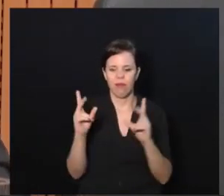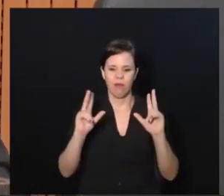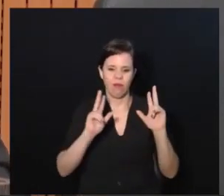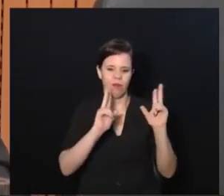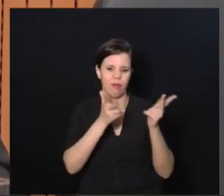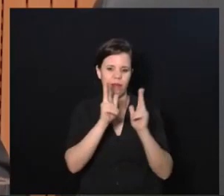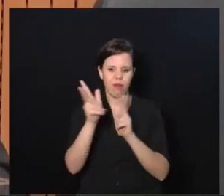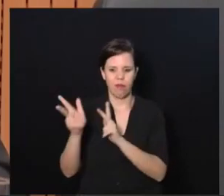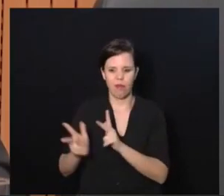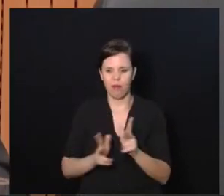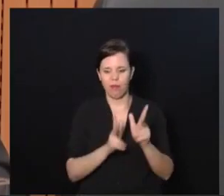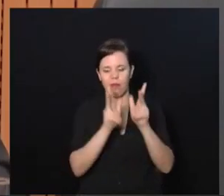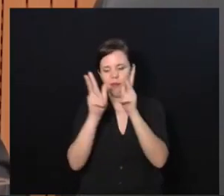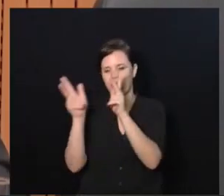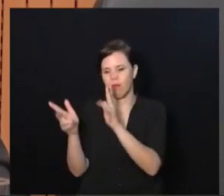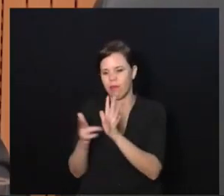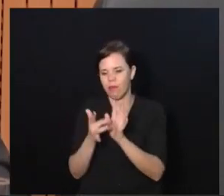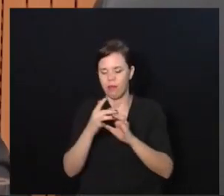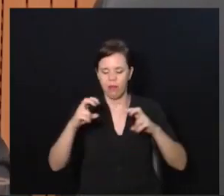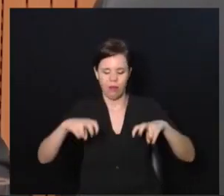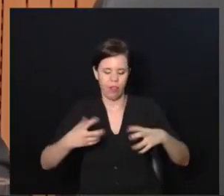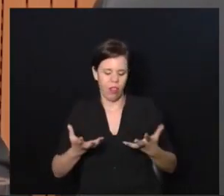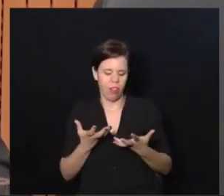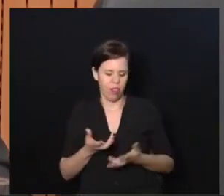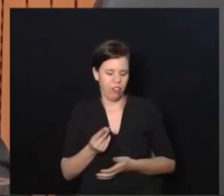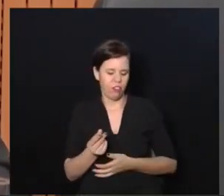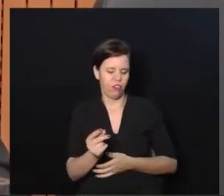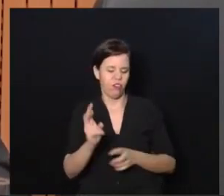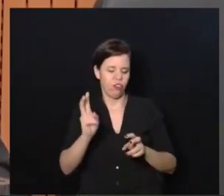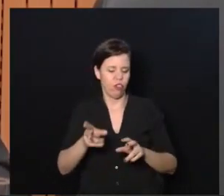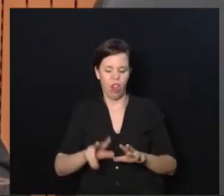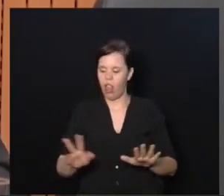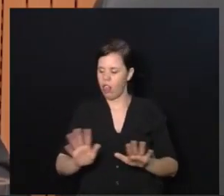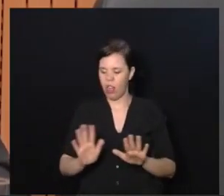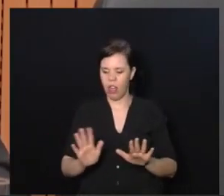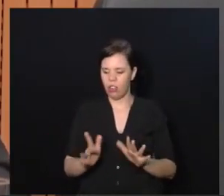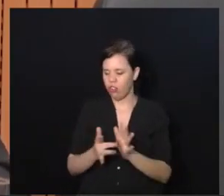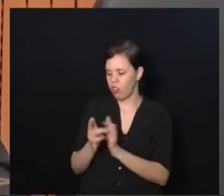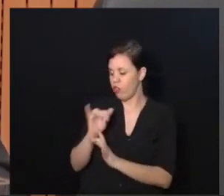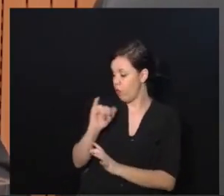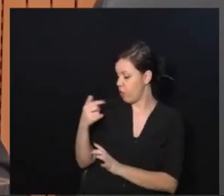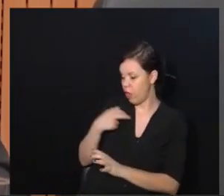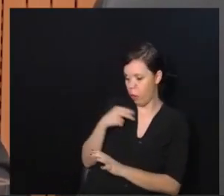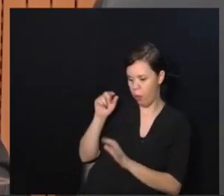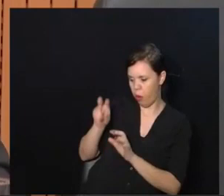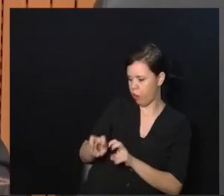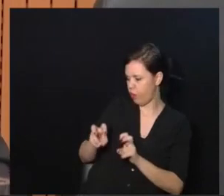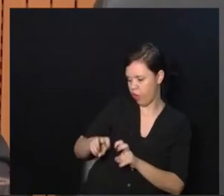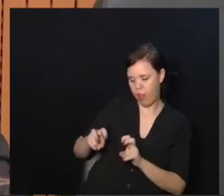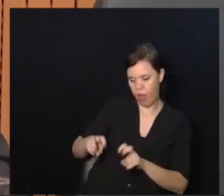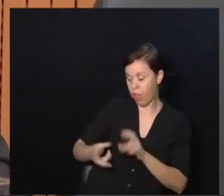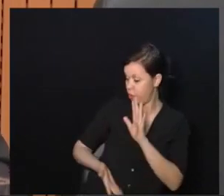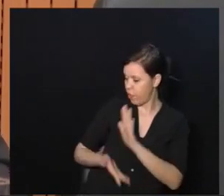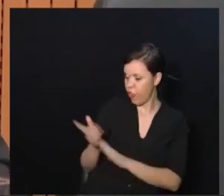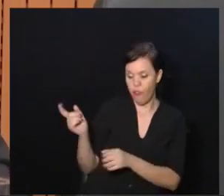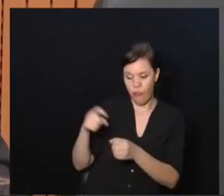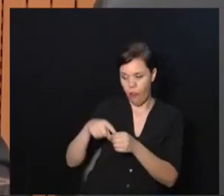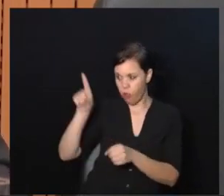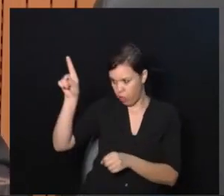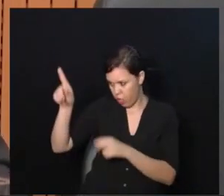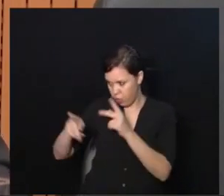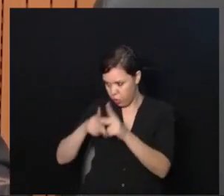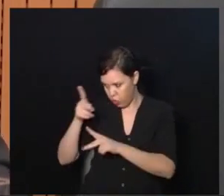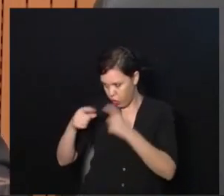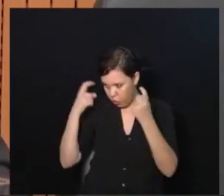eu queria continuar lá. E aí ele falou para mim, não, você não pode ficar aqui não, você precisa voltar, as pessoas lá estão